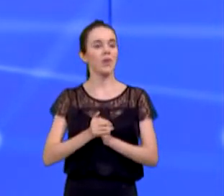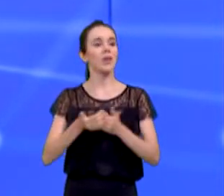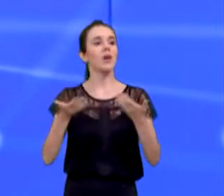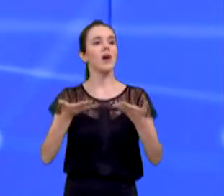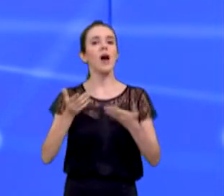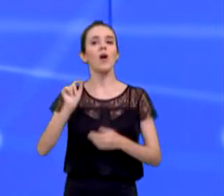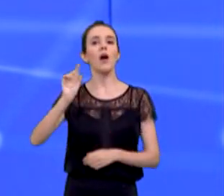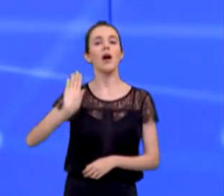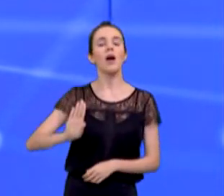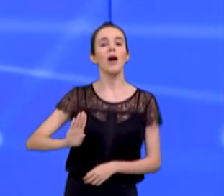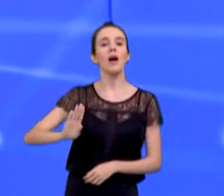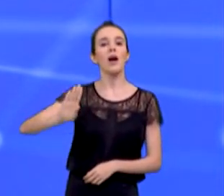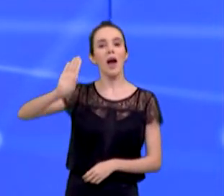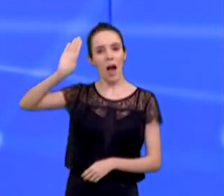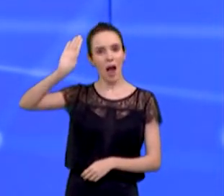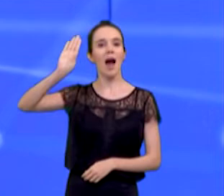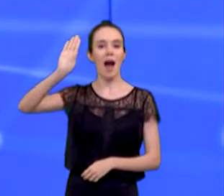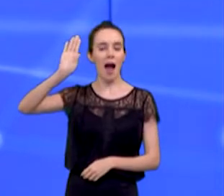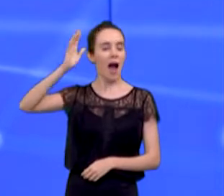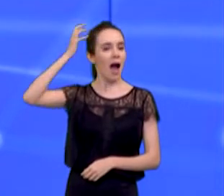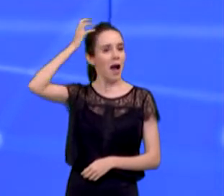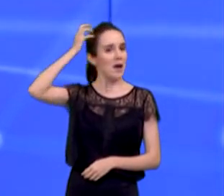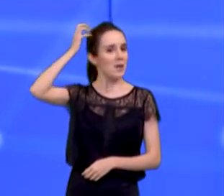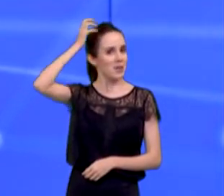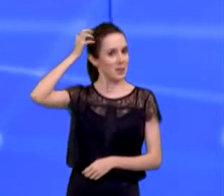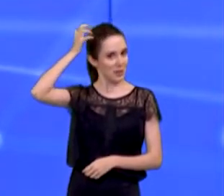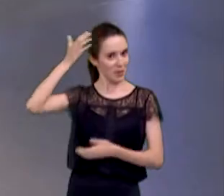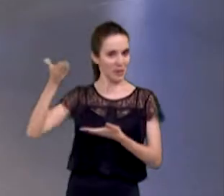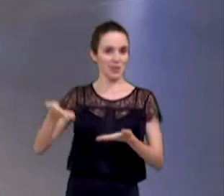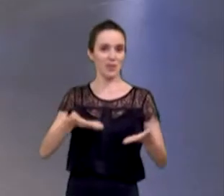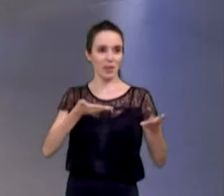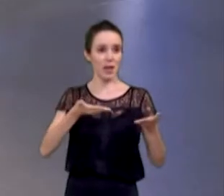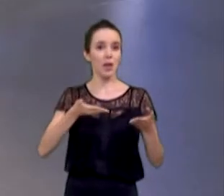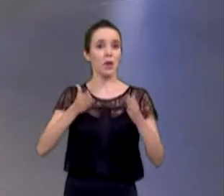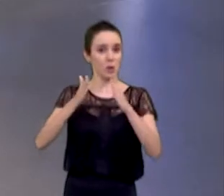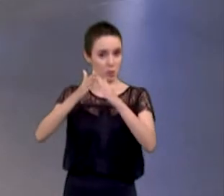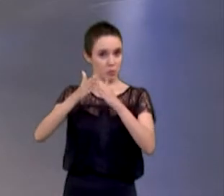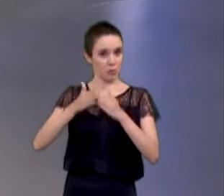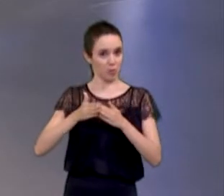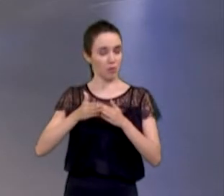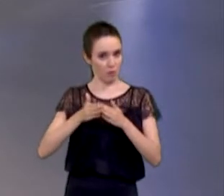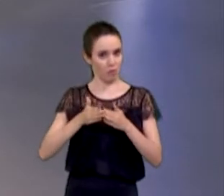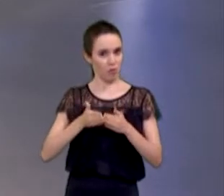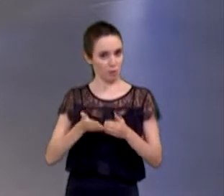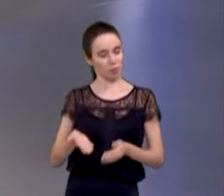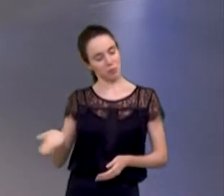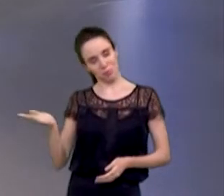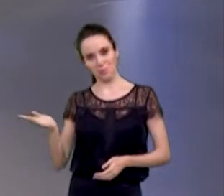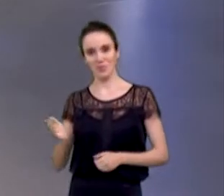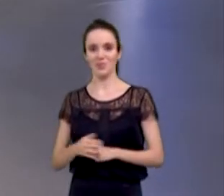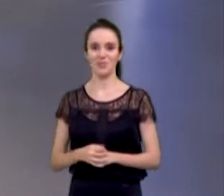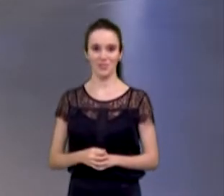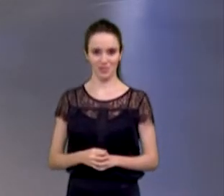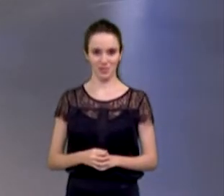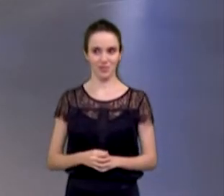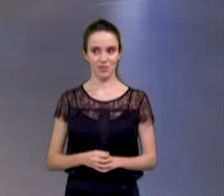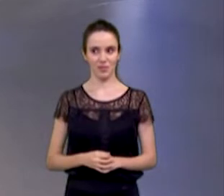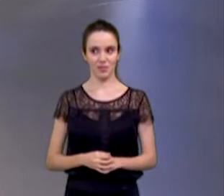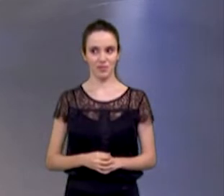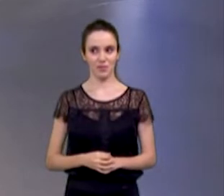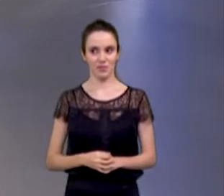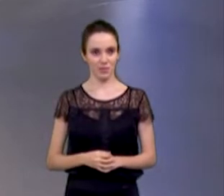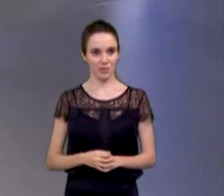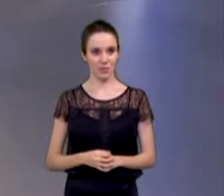é o candidato doutor Cury, né? Depois é a pergunta do Felício, doutor Cury. Ao meu lado direito, por favor, no púlpito, para quem vai a pergunta? Para o